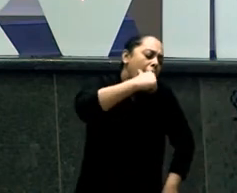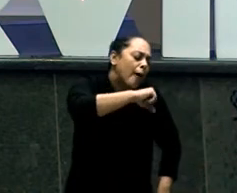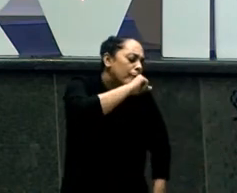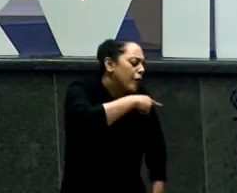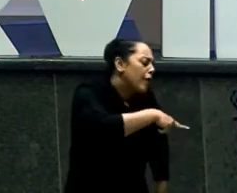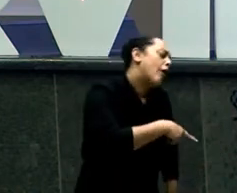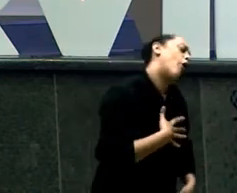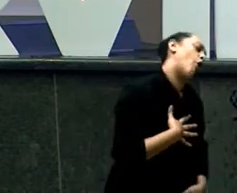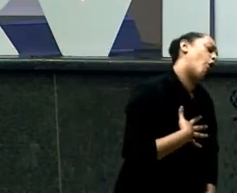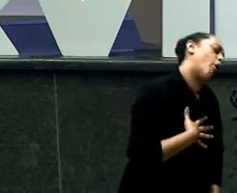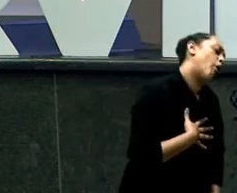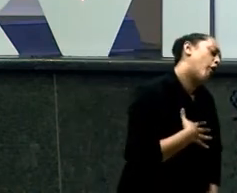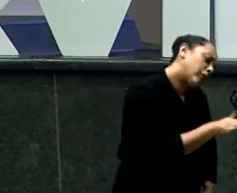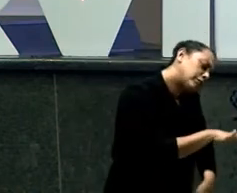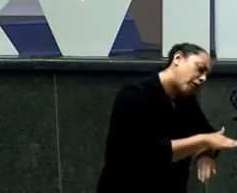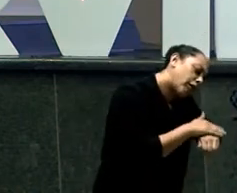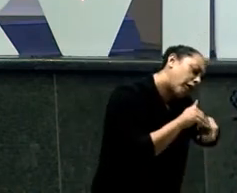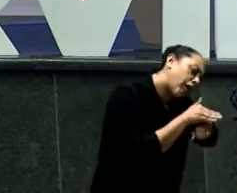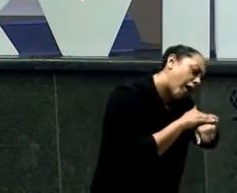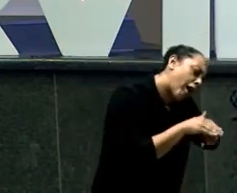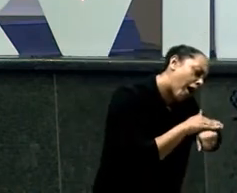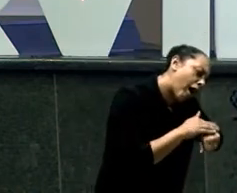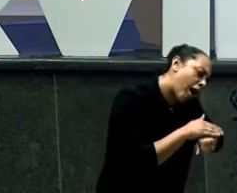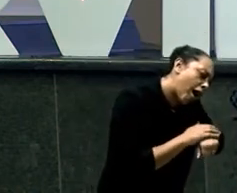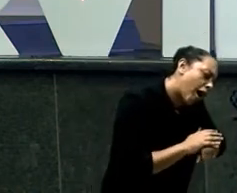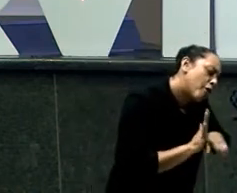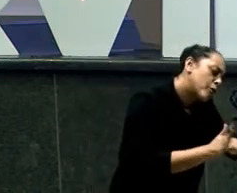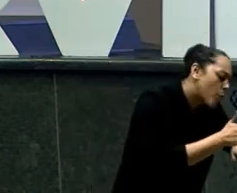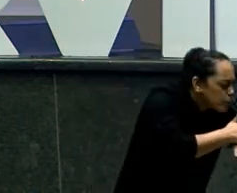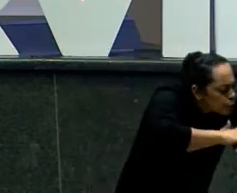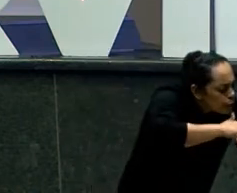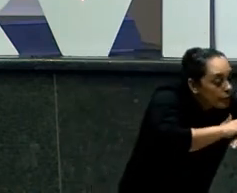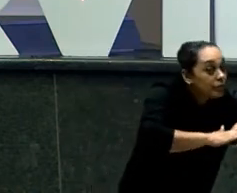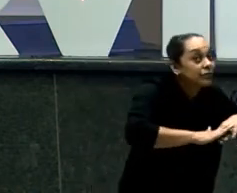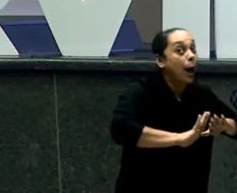Agora tem um Que quando fica doente Vai levar cafezinho E cama Não vai mesmo? Tem?